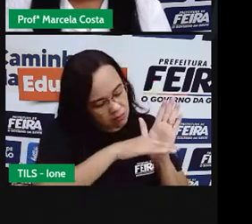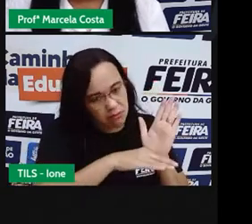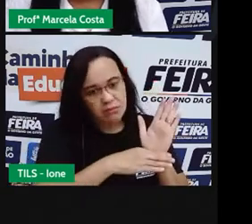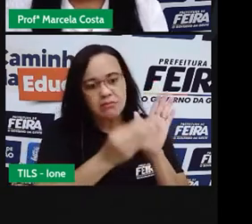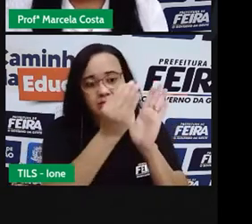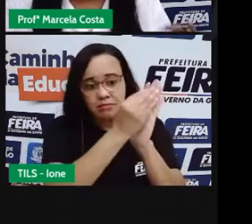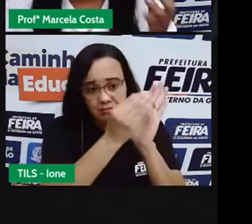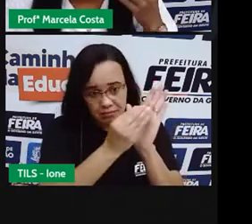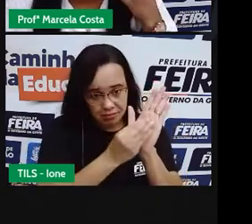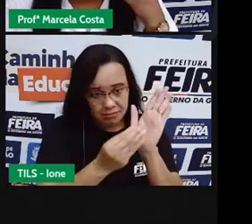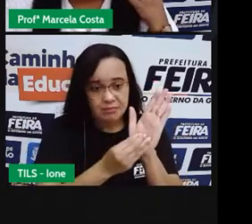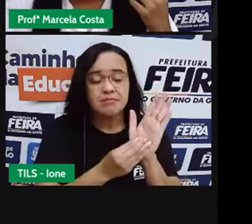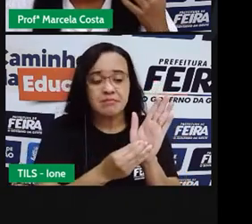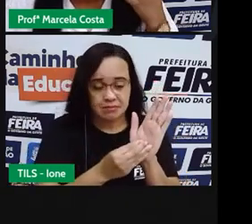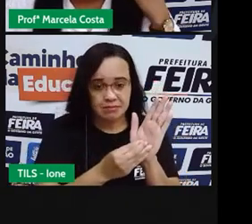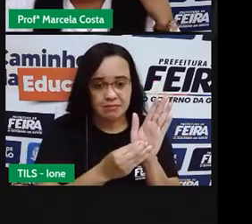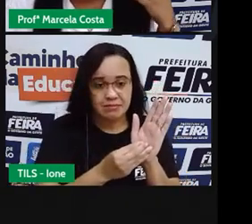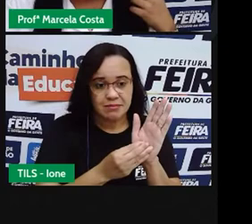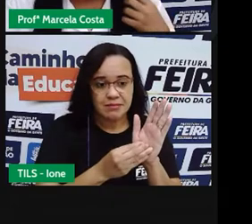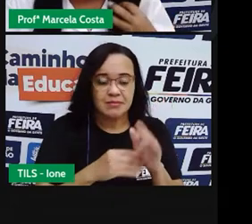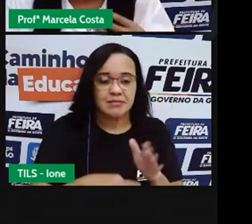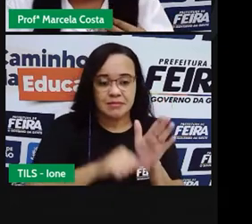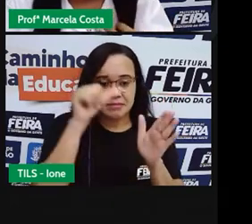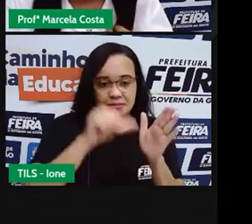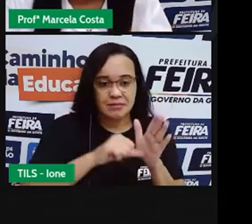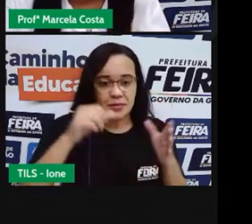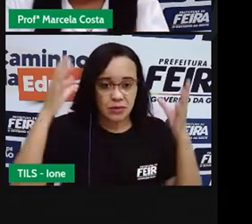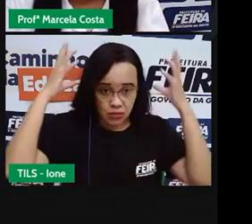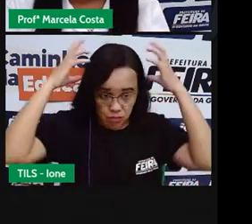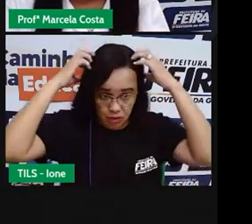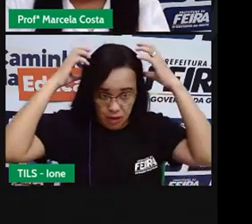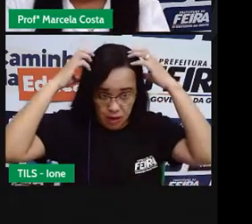Então a gente observa O cabelo O cabelo Cresco